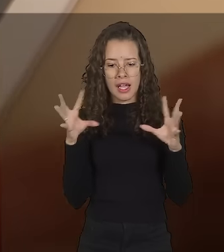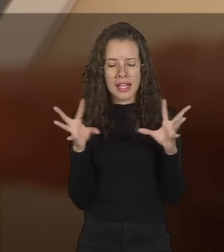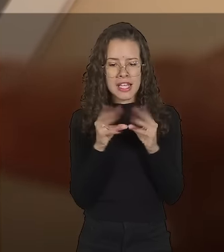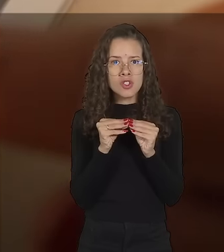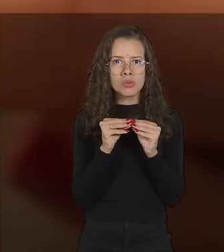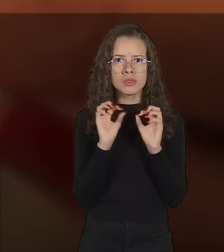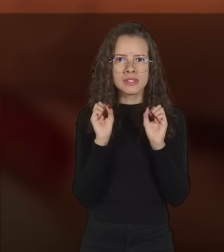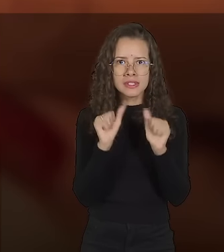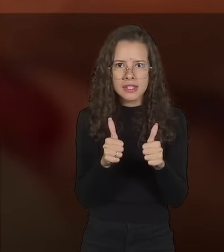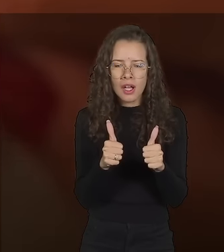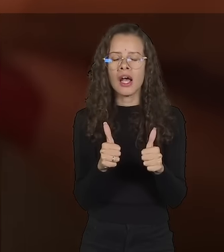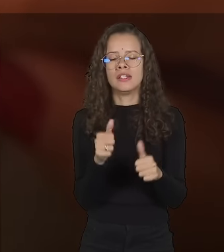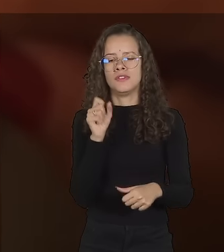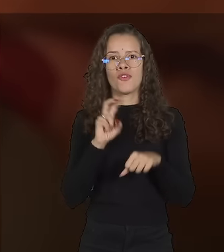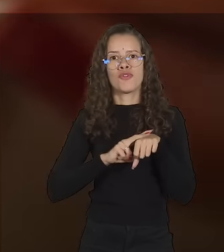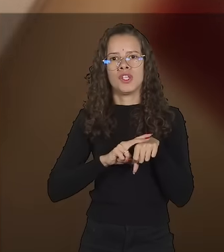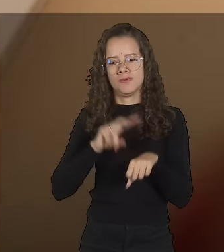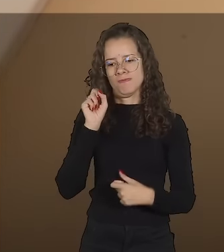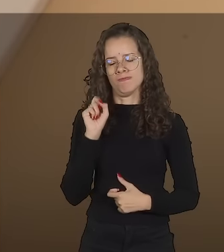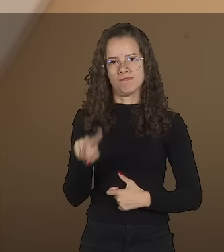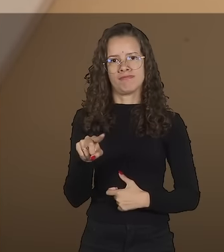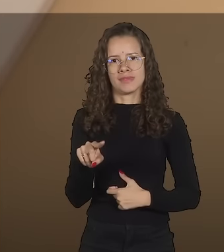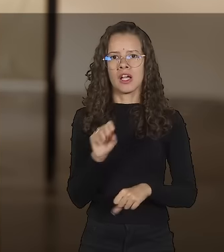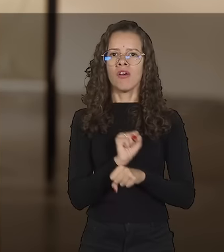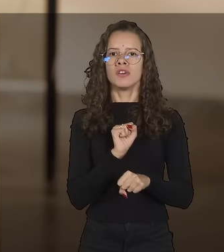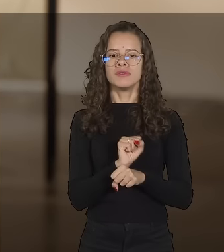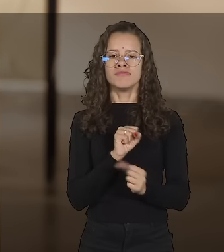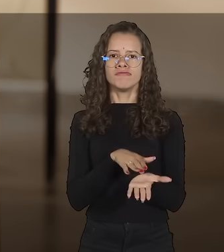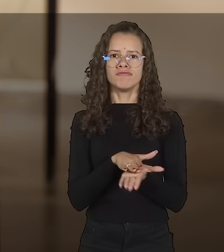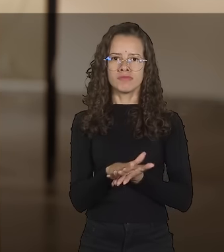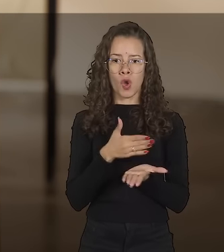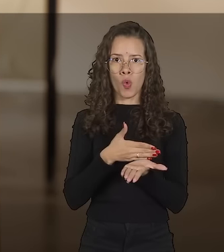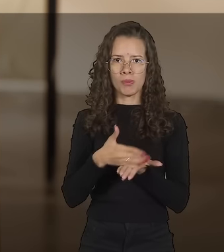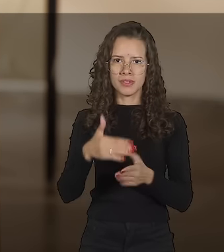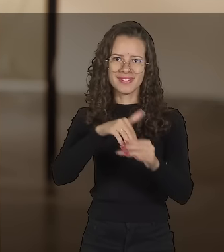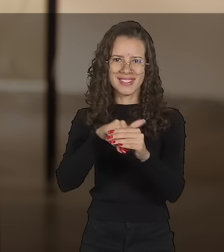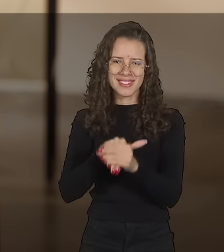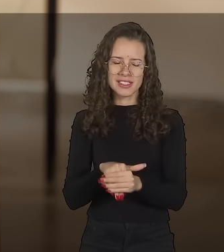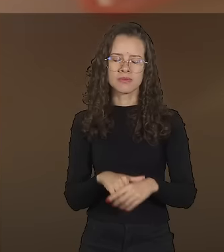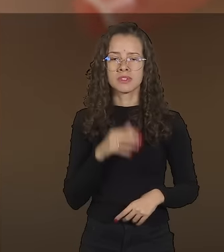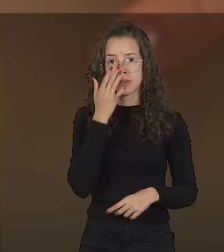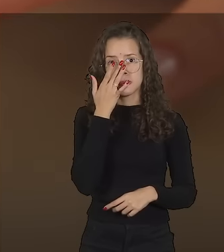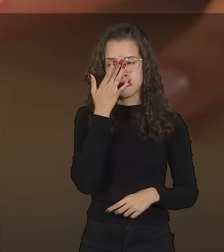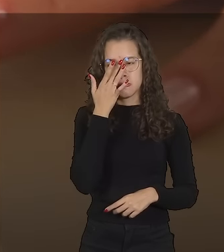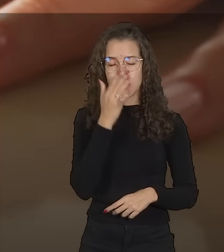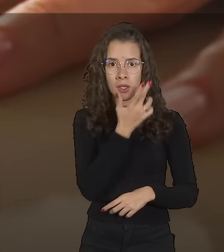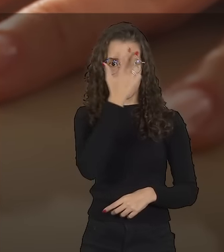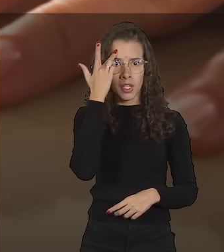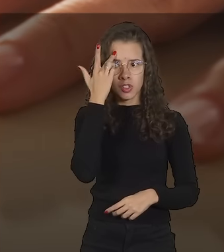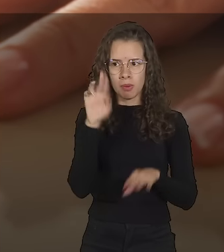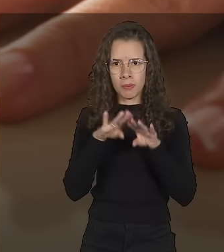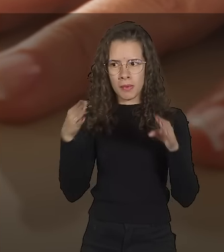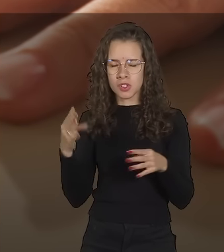do título, aperte a tecla Corrige para encerrar o procedimento e aguardar o início da votação. A presença das